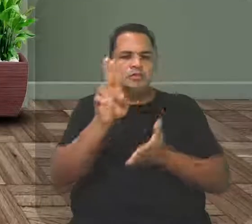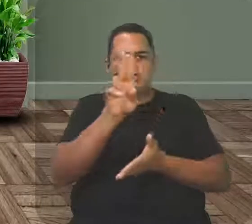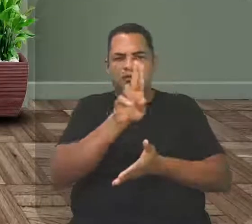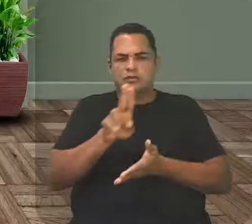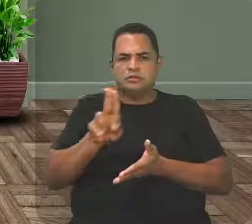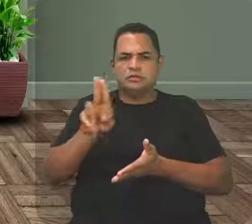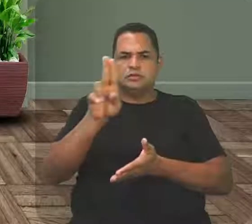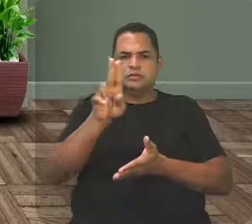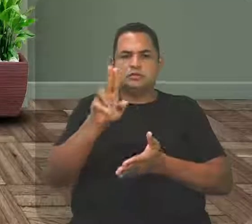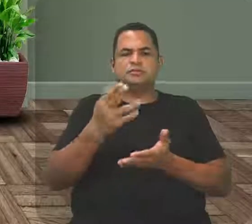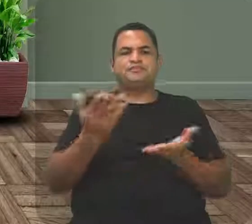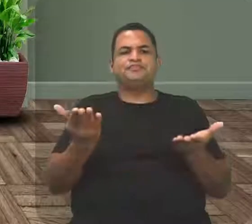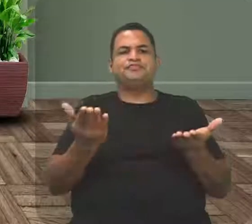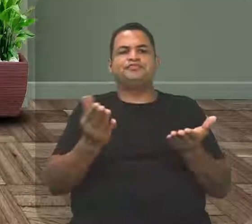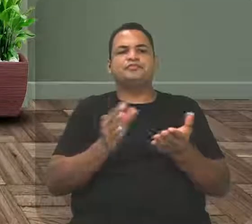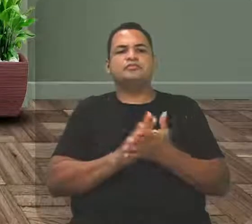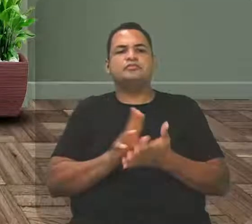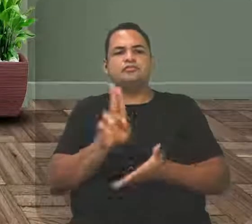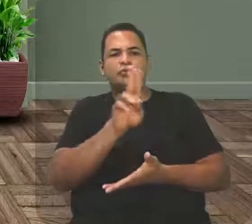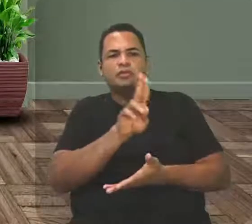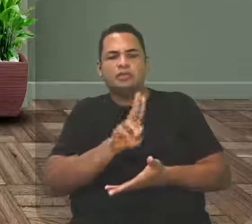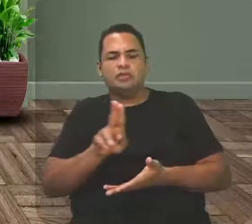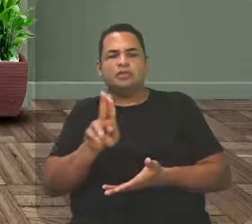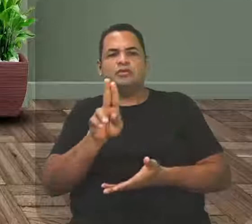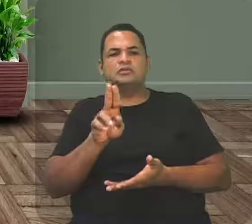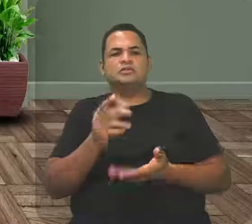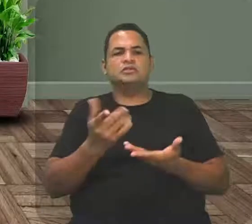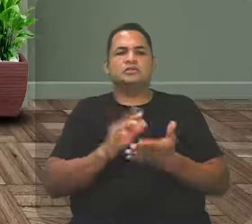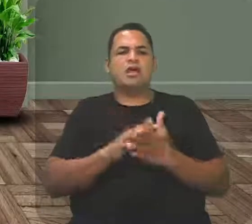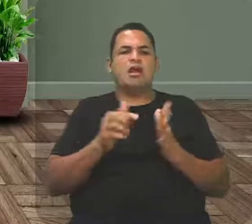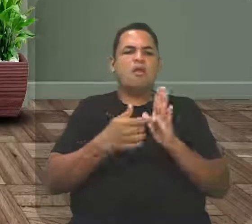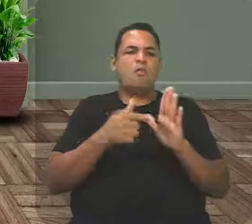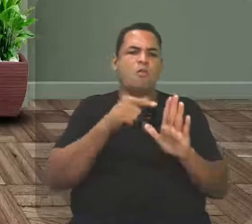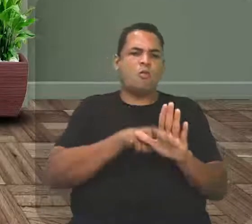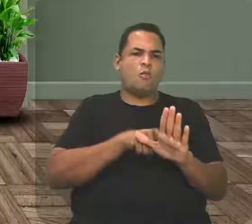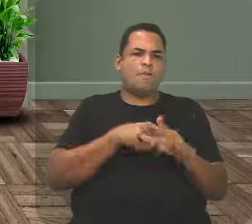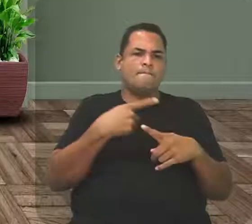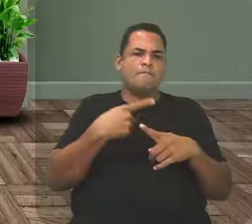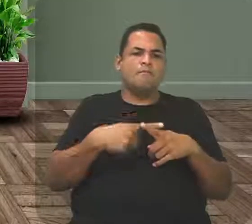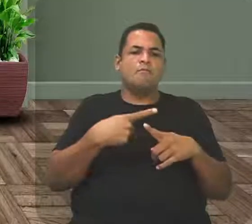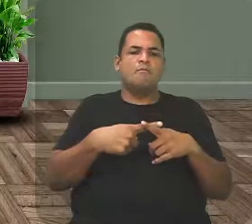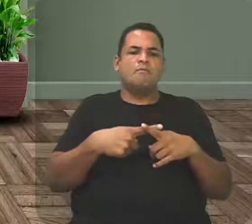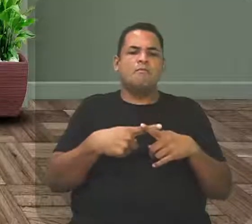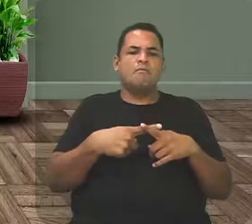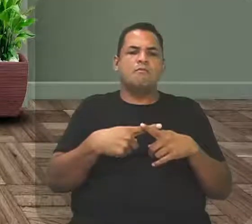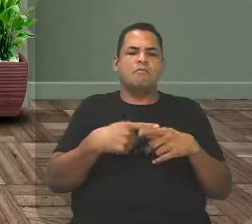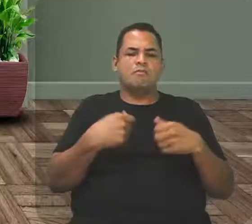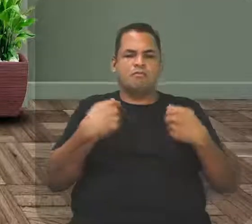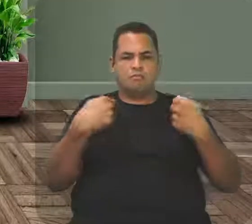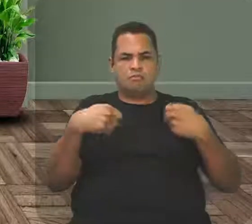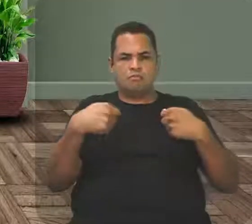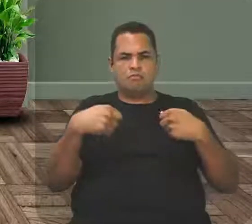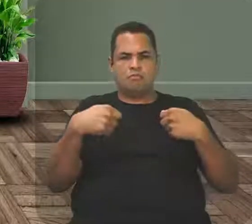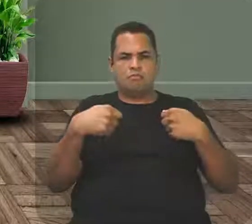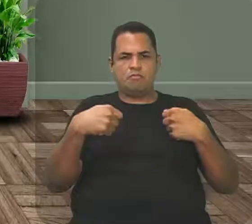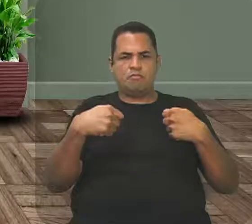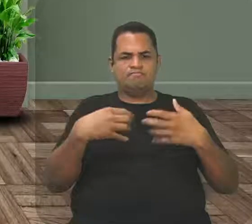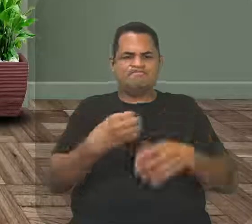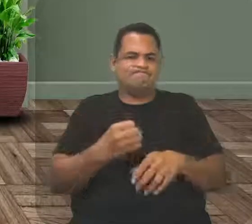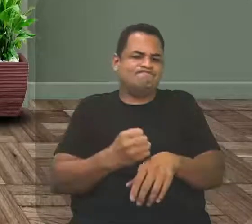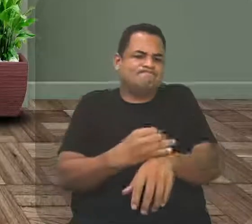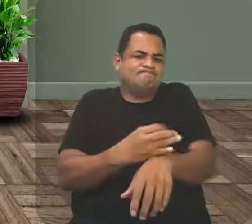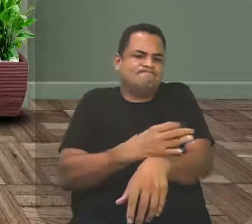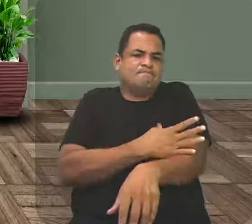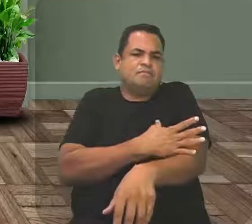sentido aí pluri. Vai utilizar esse sentido conotativo. Por quê? Porque ele precisa te emocionar. Ele